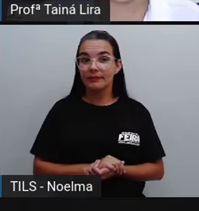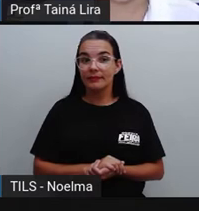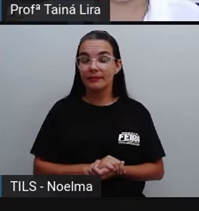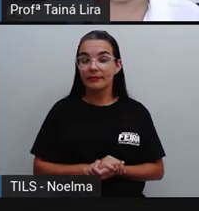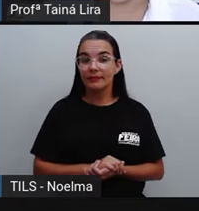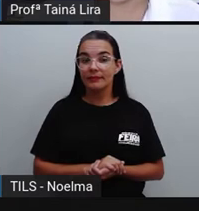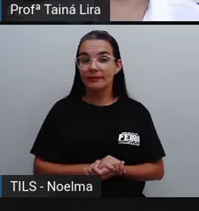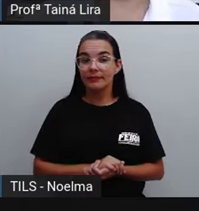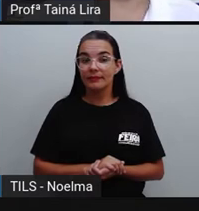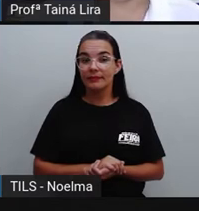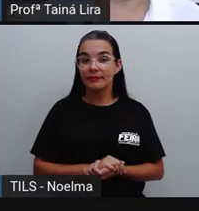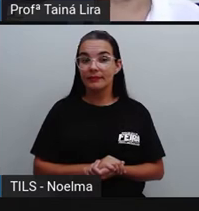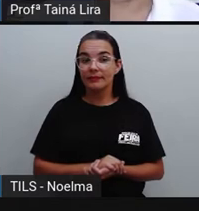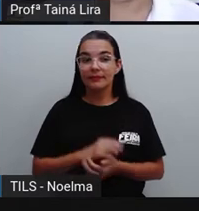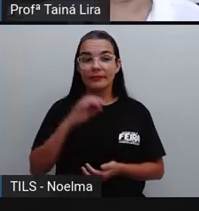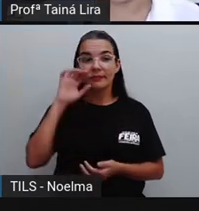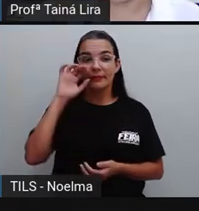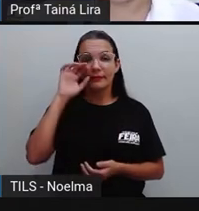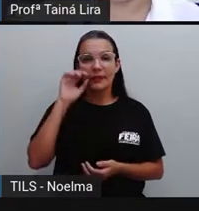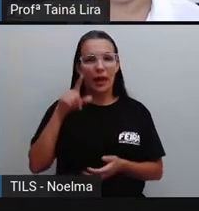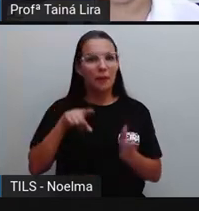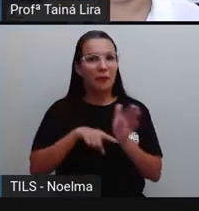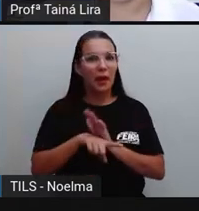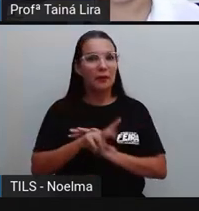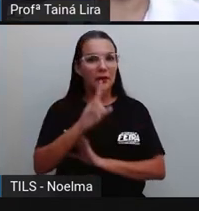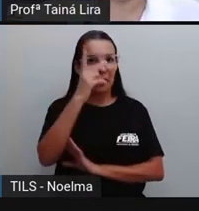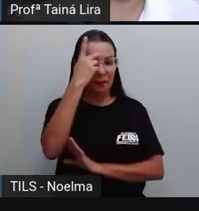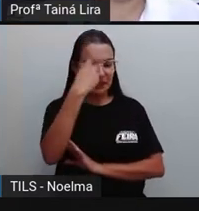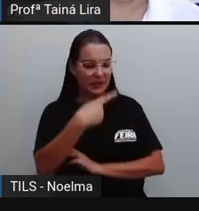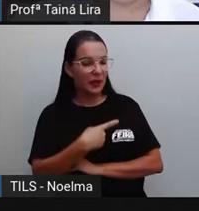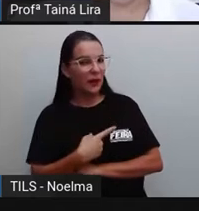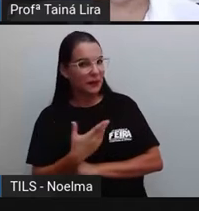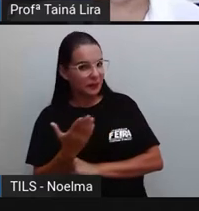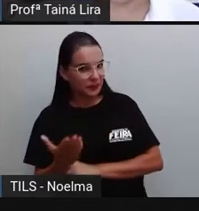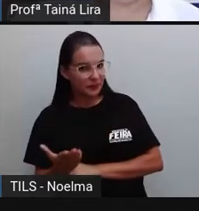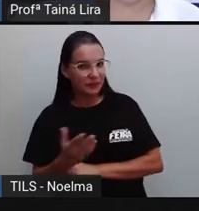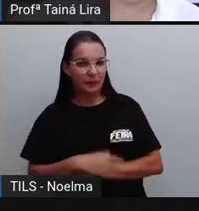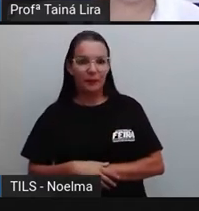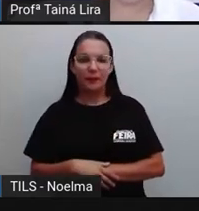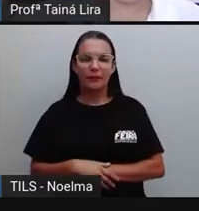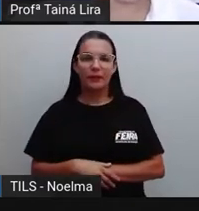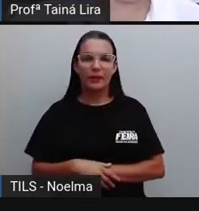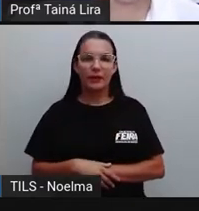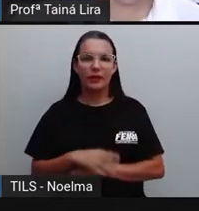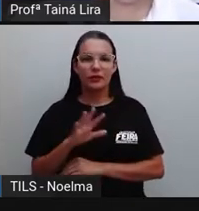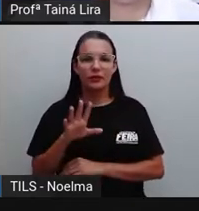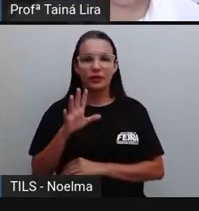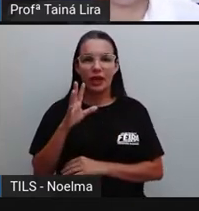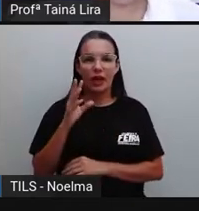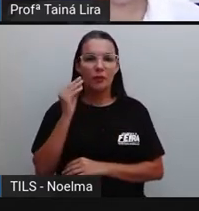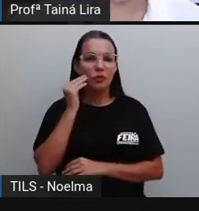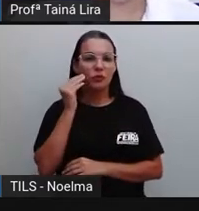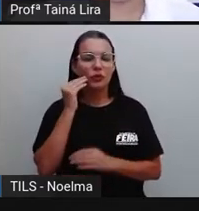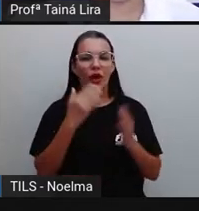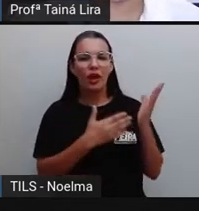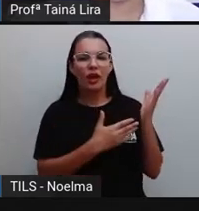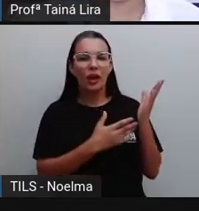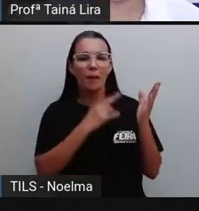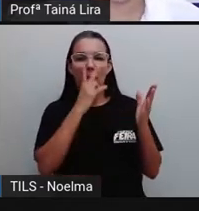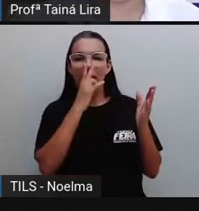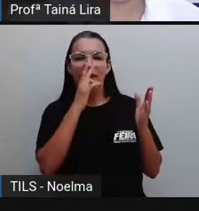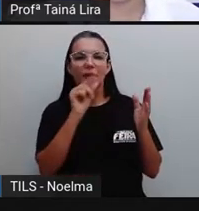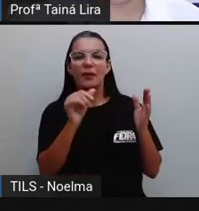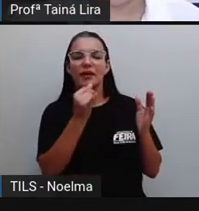E aí, essa pergunta é bem pessoal, né? Por exemplo, eu já trouxe aqui uma ilustração. Olha que